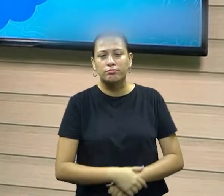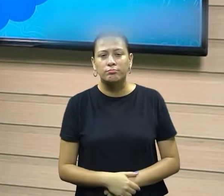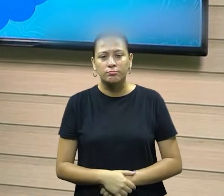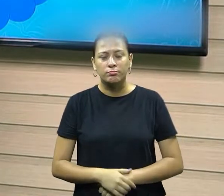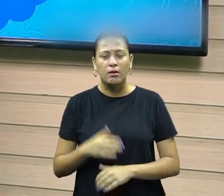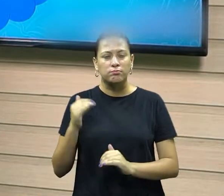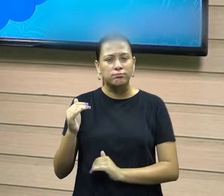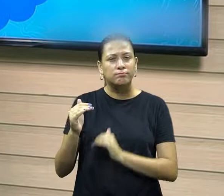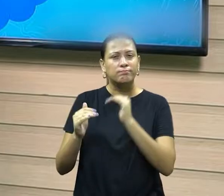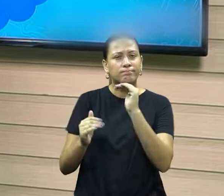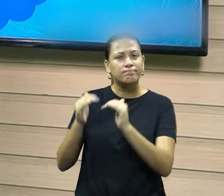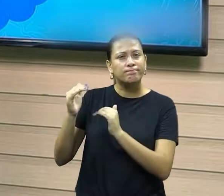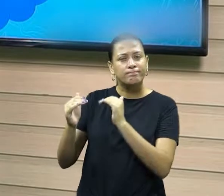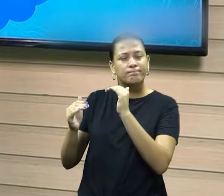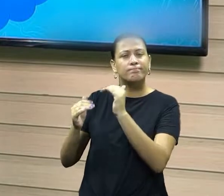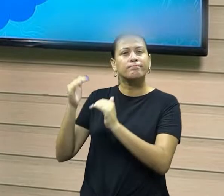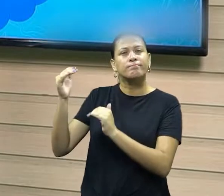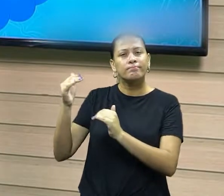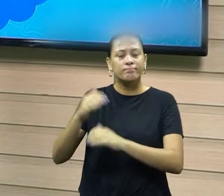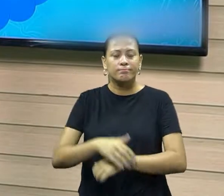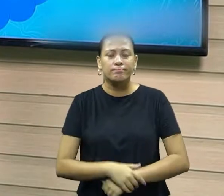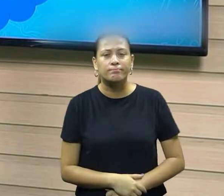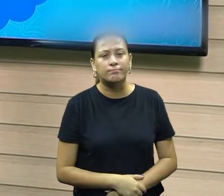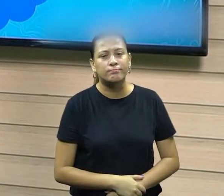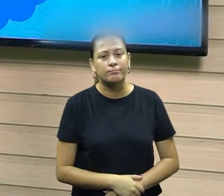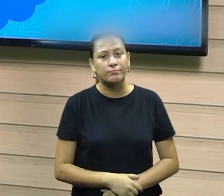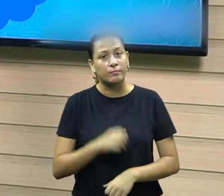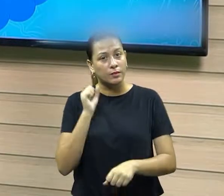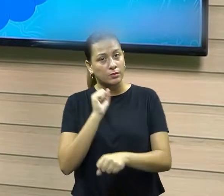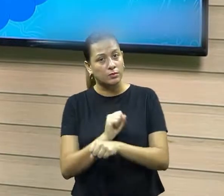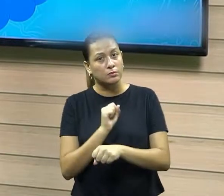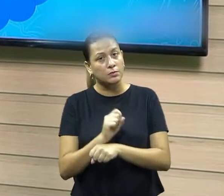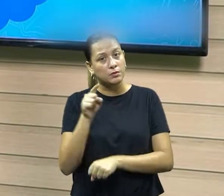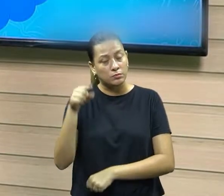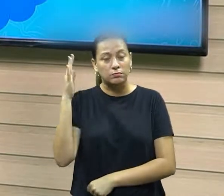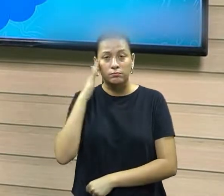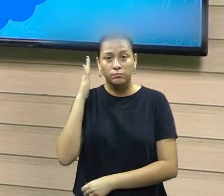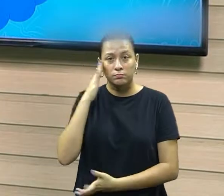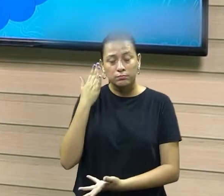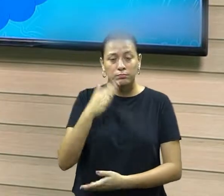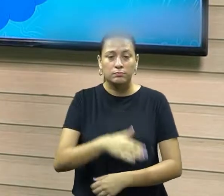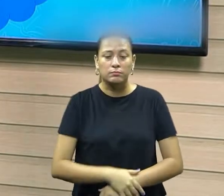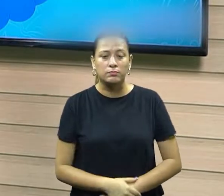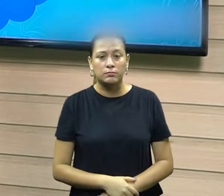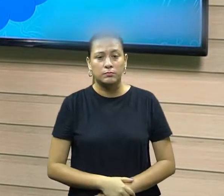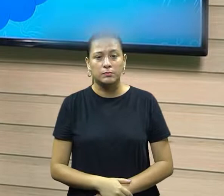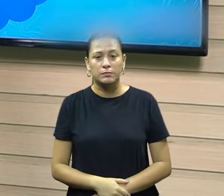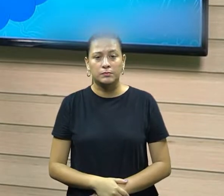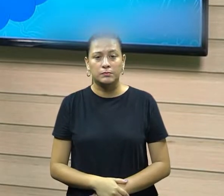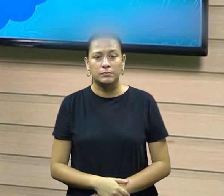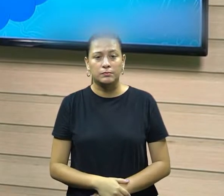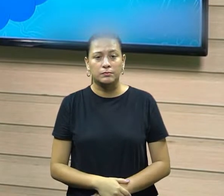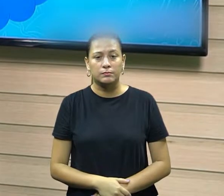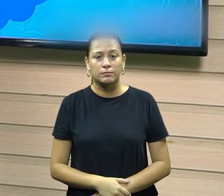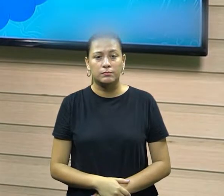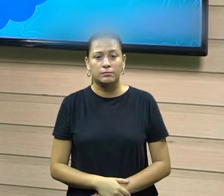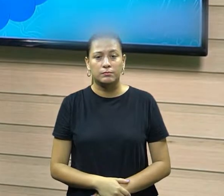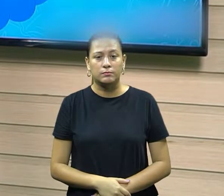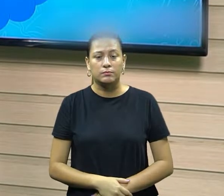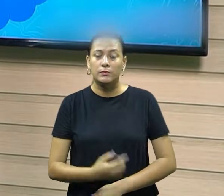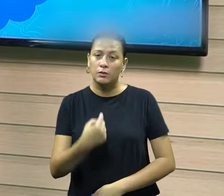vamos dizer, degraus para um estudo maior. Espero que vocês tenham compreendido, eu,